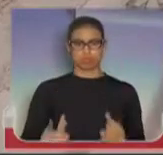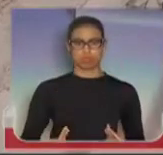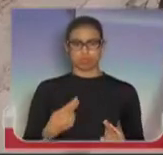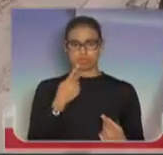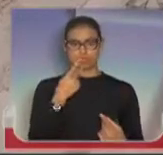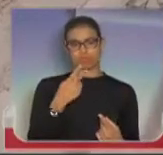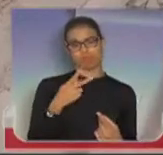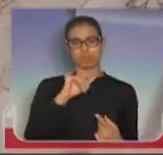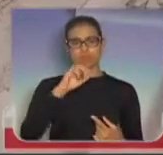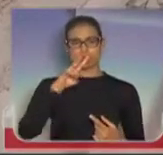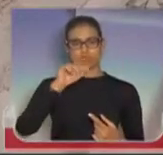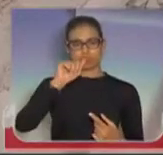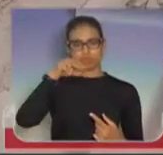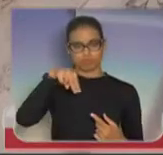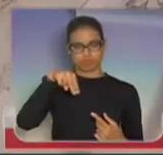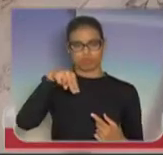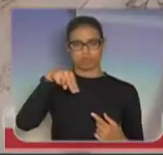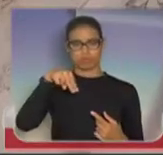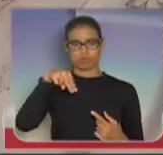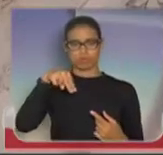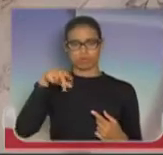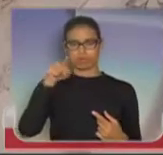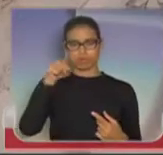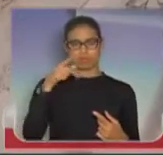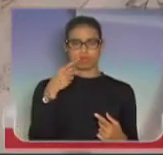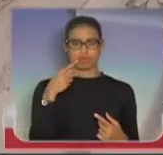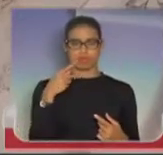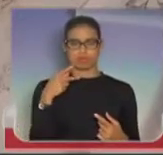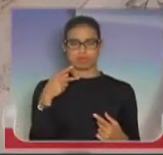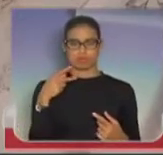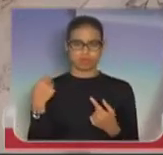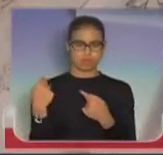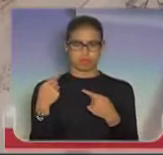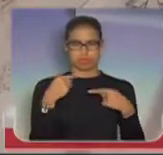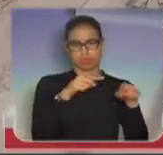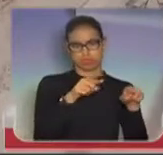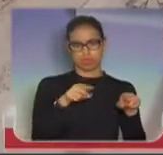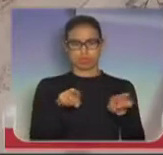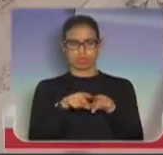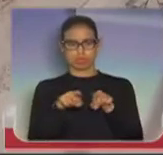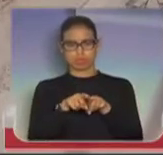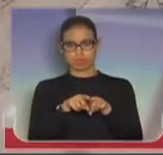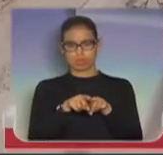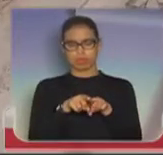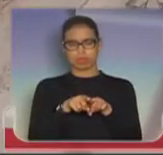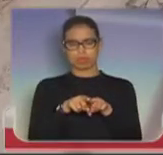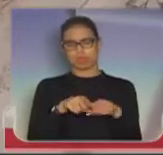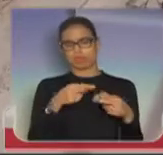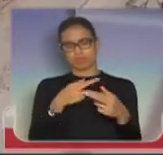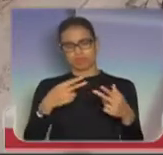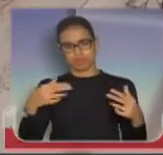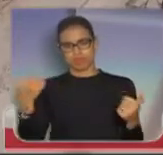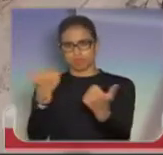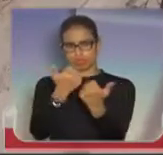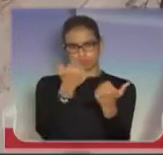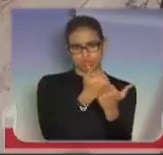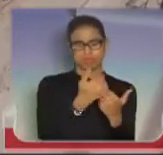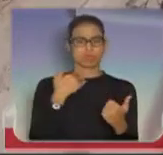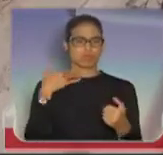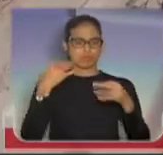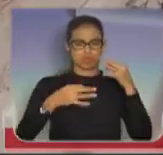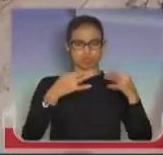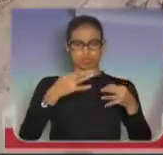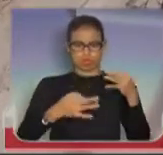Sartori exagerou, que o Camilo Lelis também, o Edson Brandão também, os desembargadores que julgaram